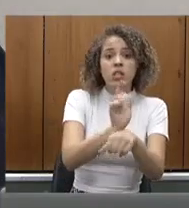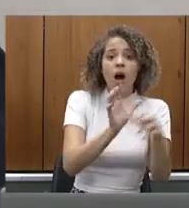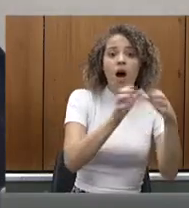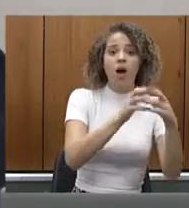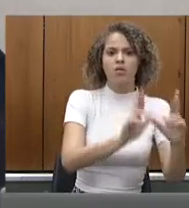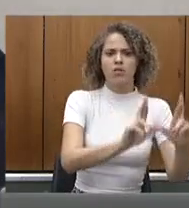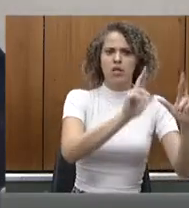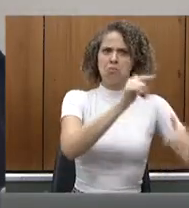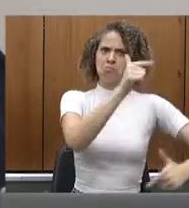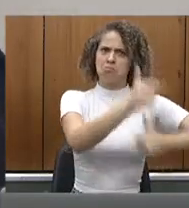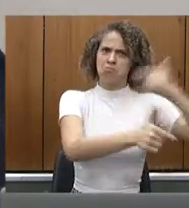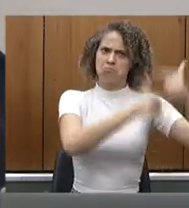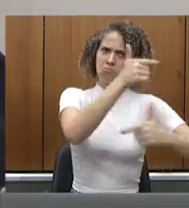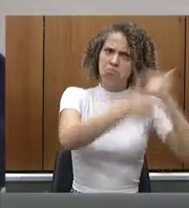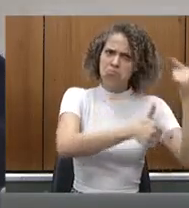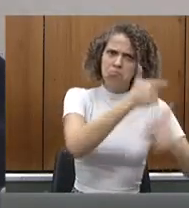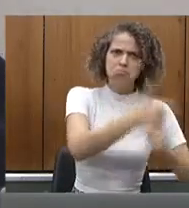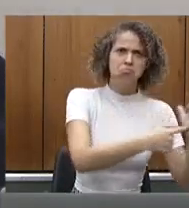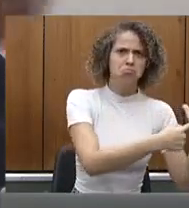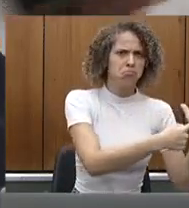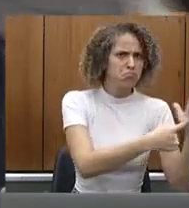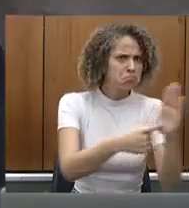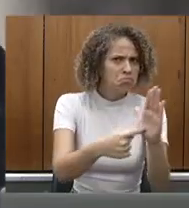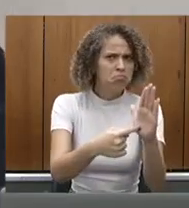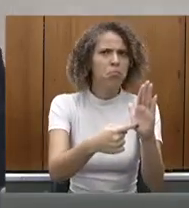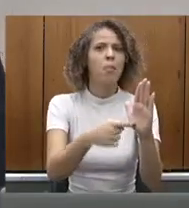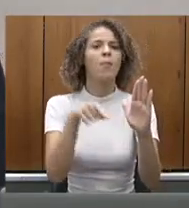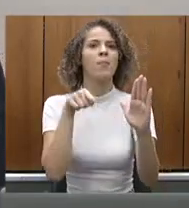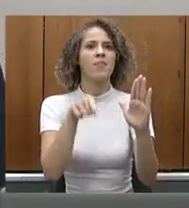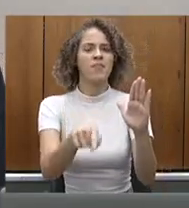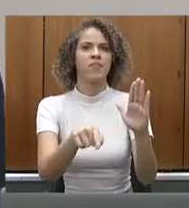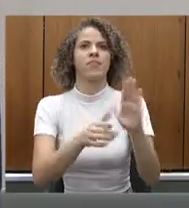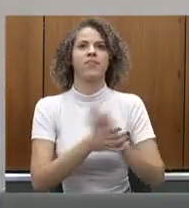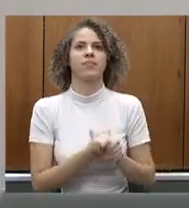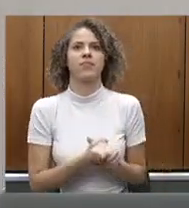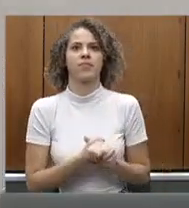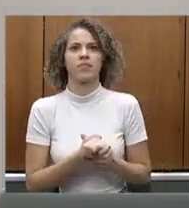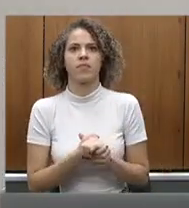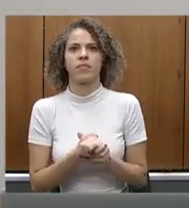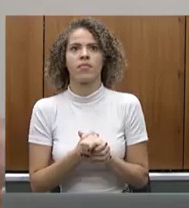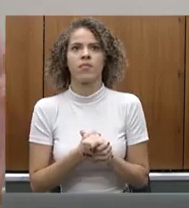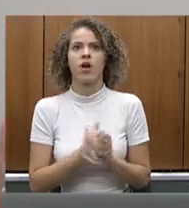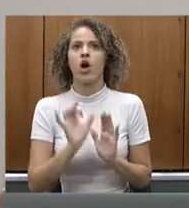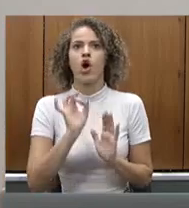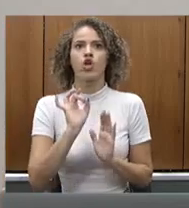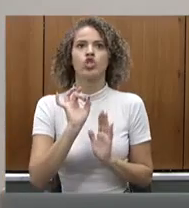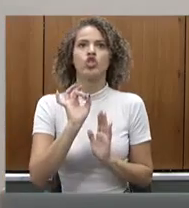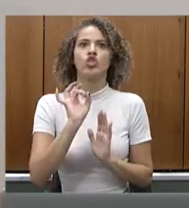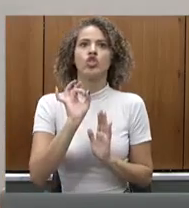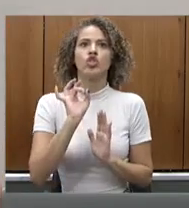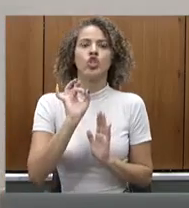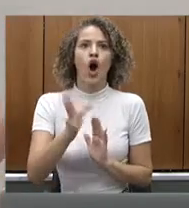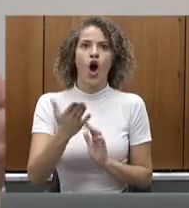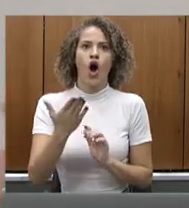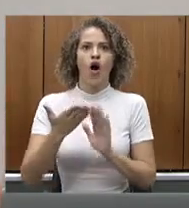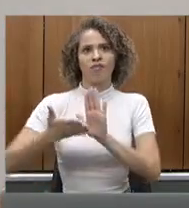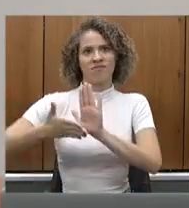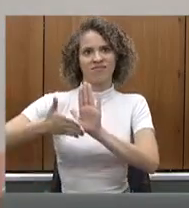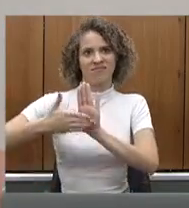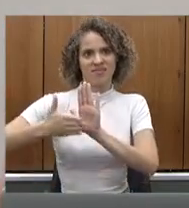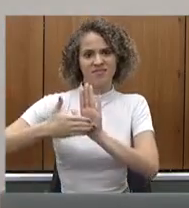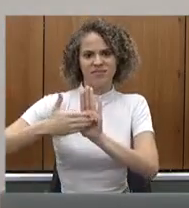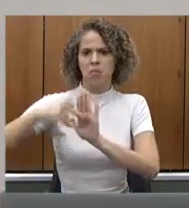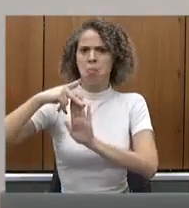vinha lutando por isso numa expectativa, num momento só de promessas, que a promessa